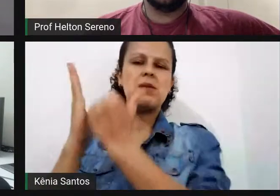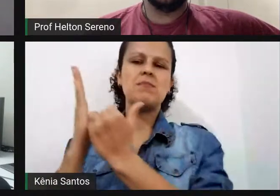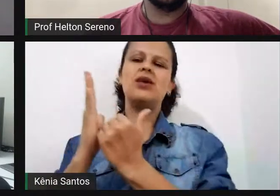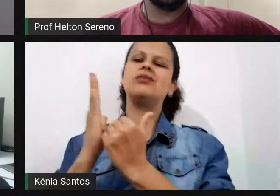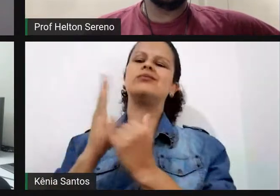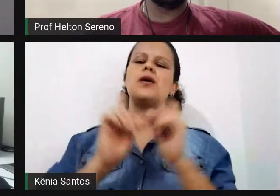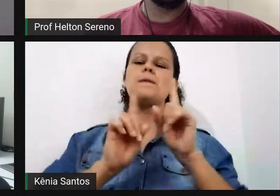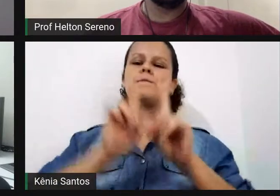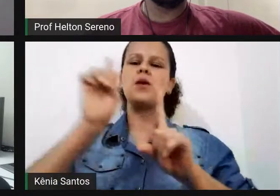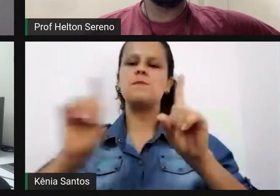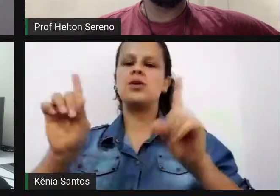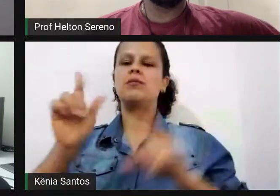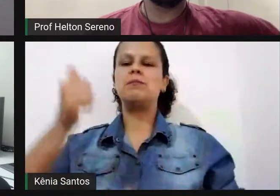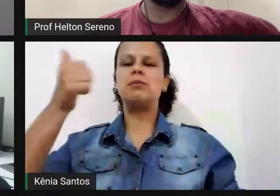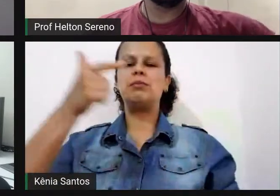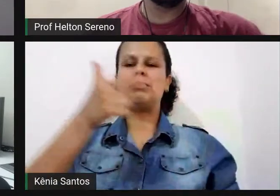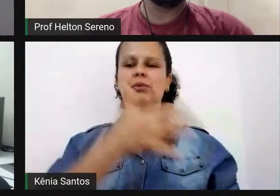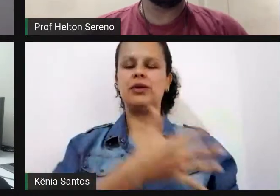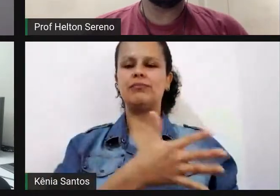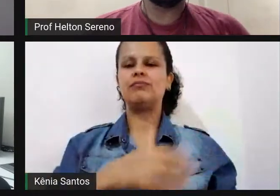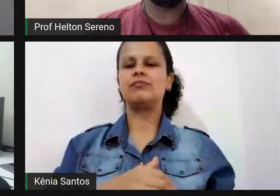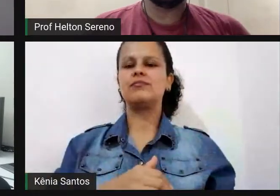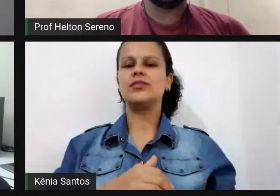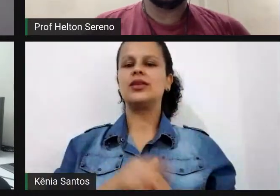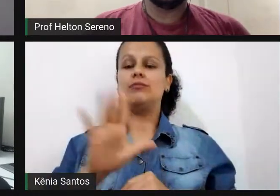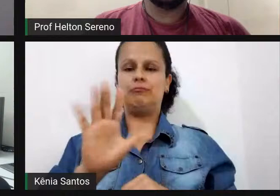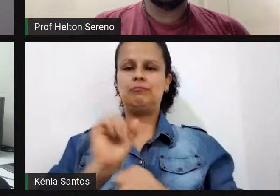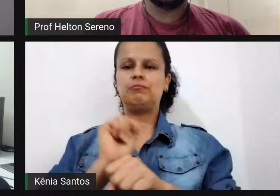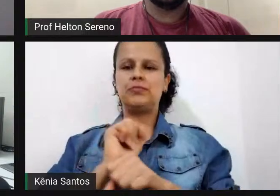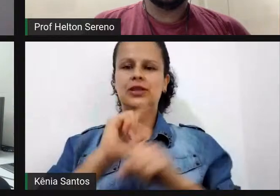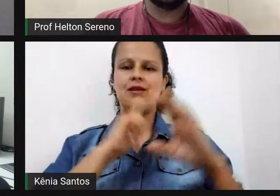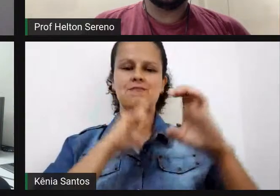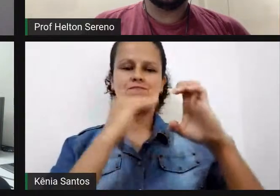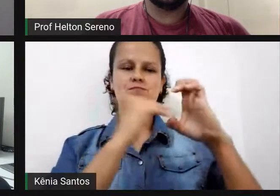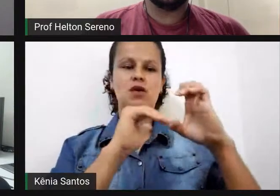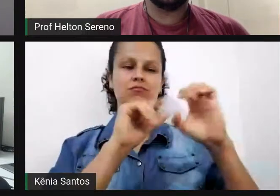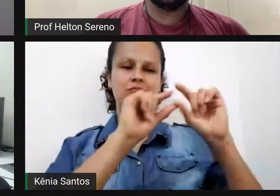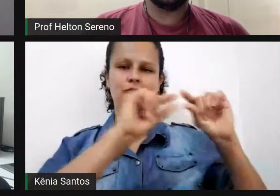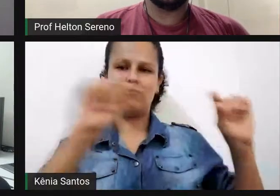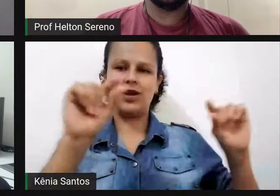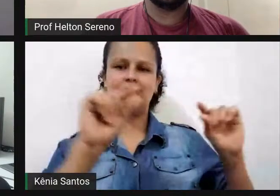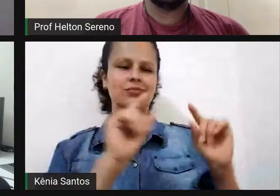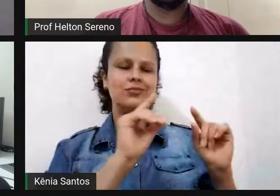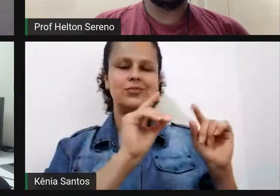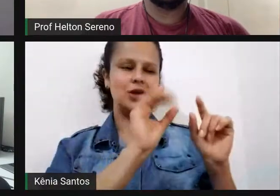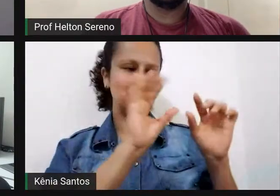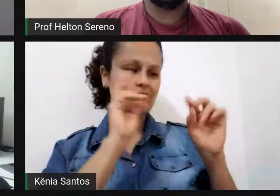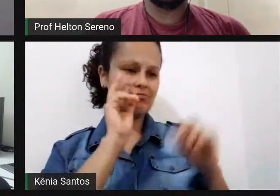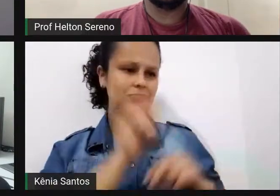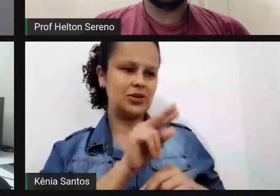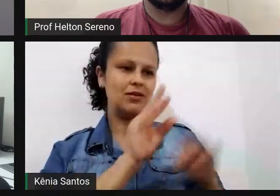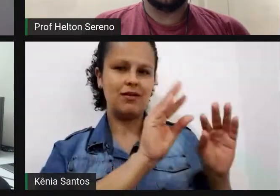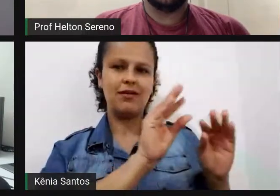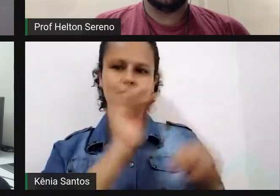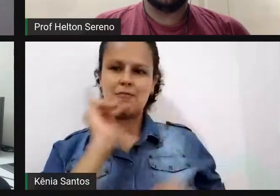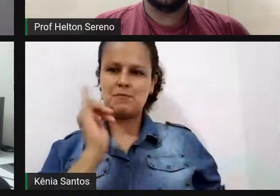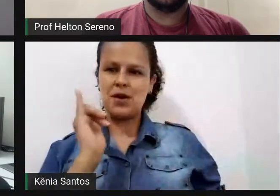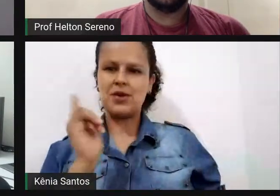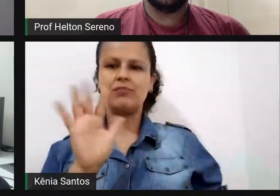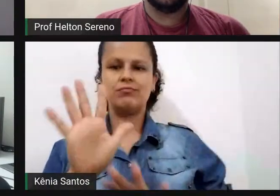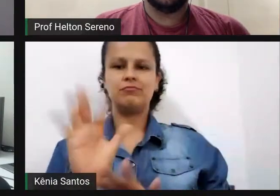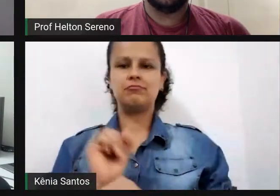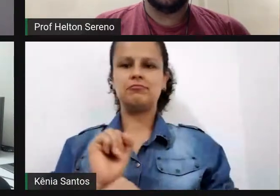e aberto aqui, vou pegar as palavras aqui, igual ele fala lá. Aqui. Ele fala que, que,